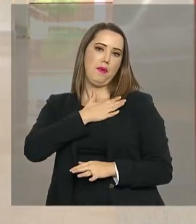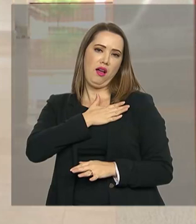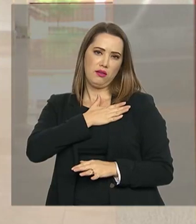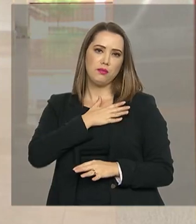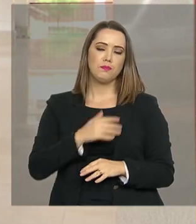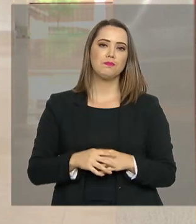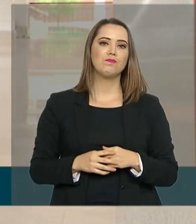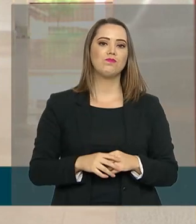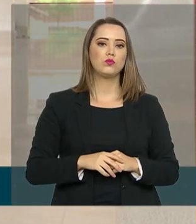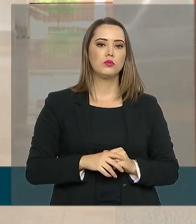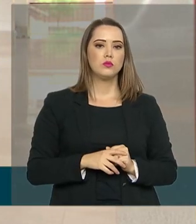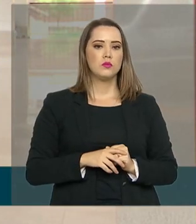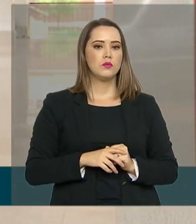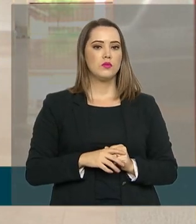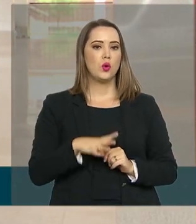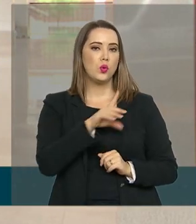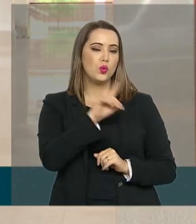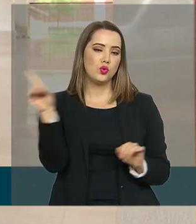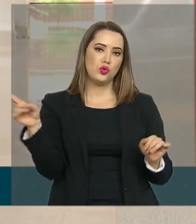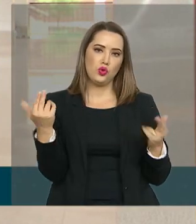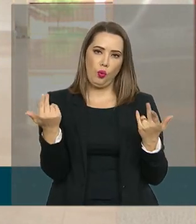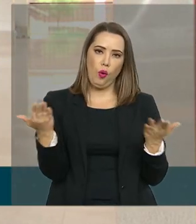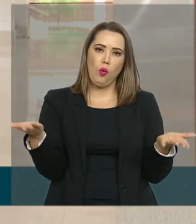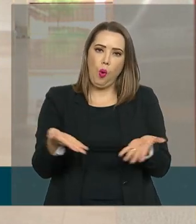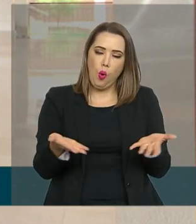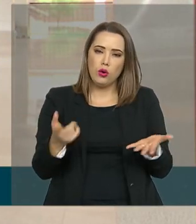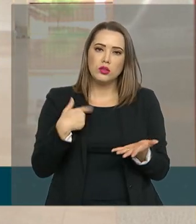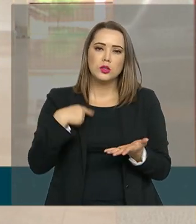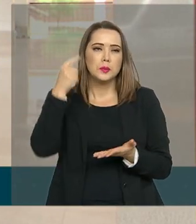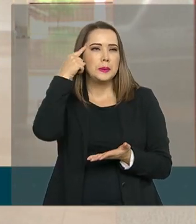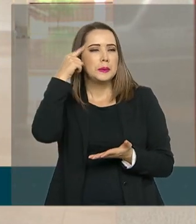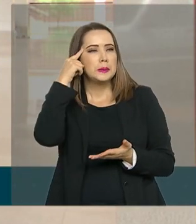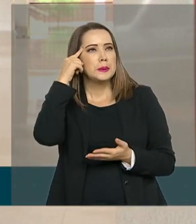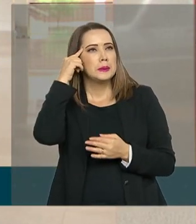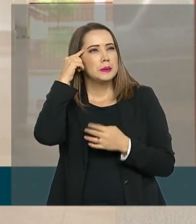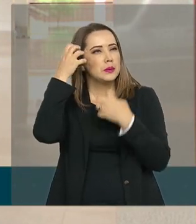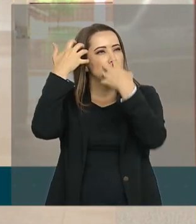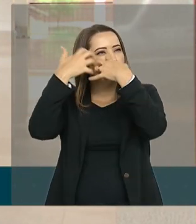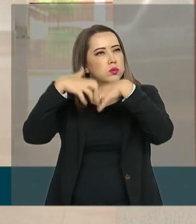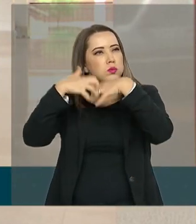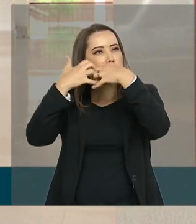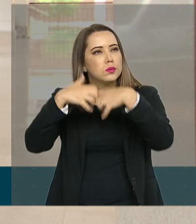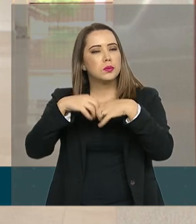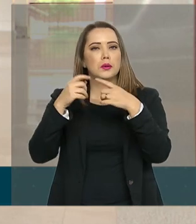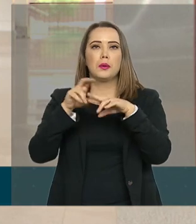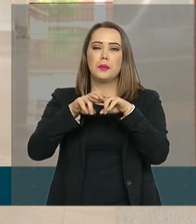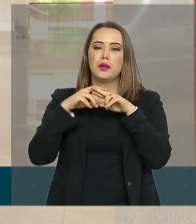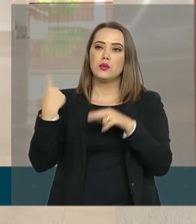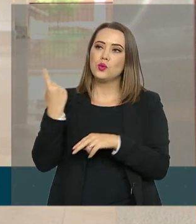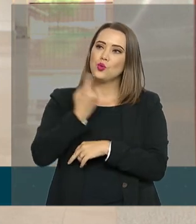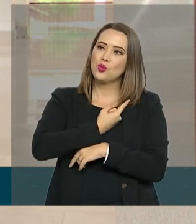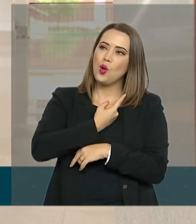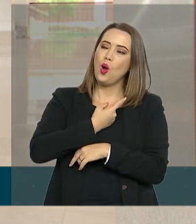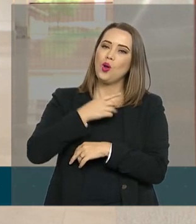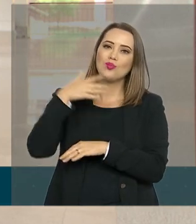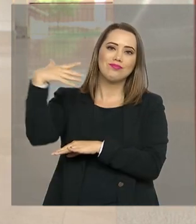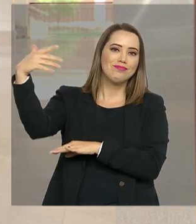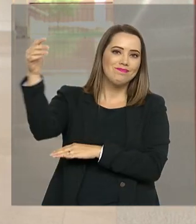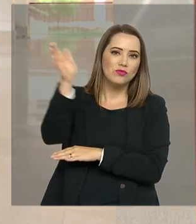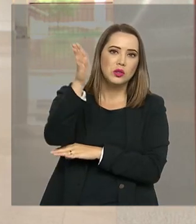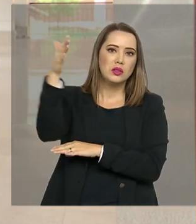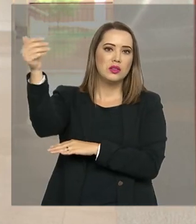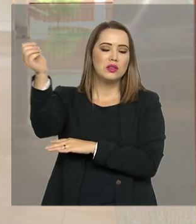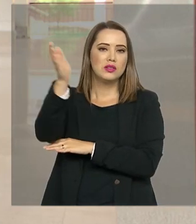Um dia como hoje é um momento de reflexão, através dos nossos símbolos, de maneira que se possa